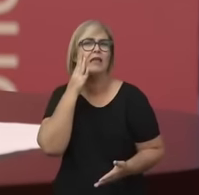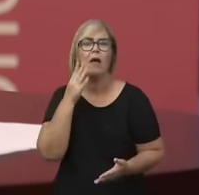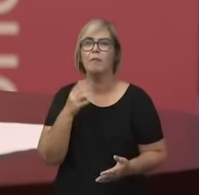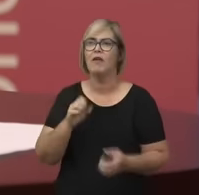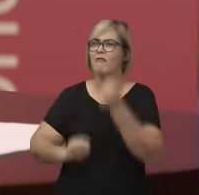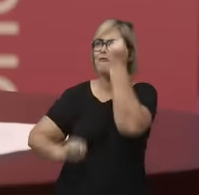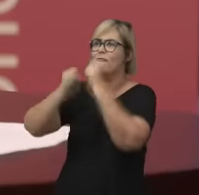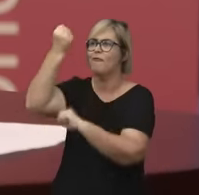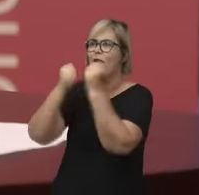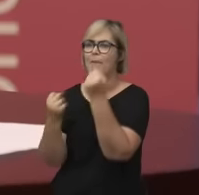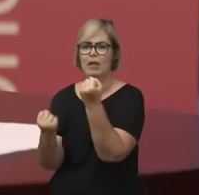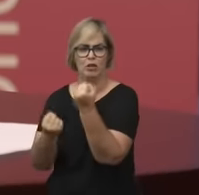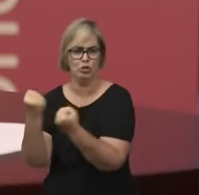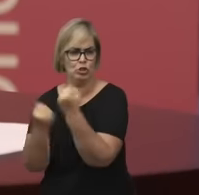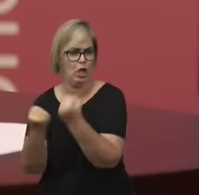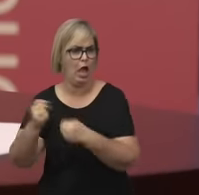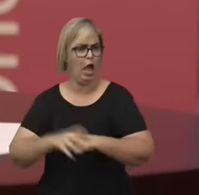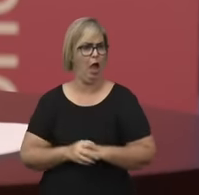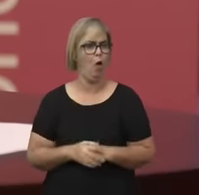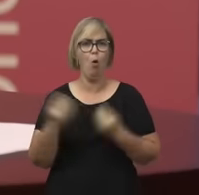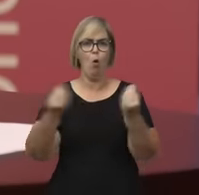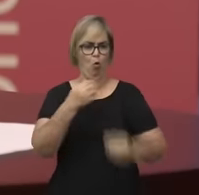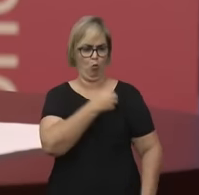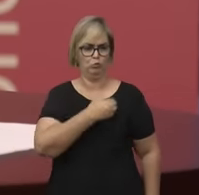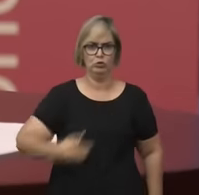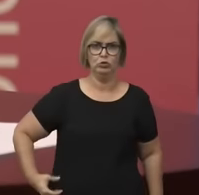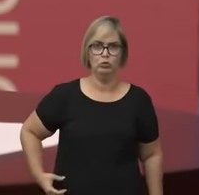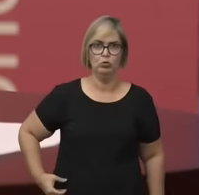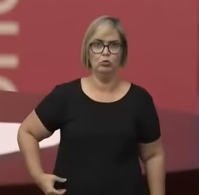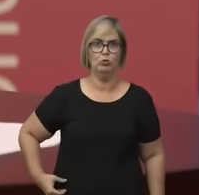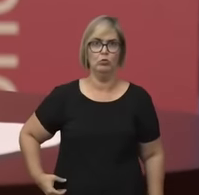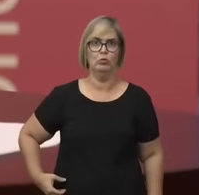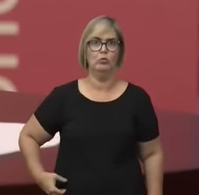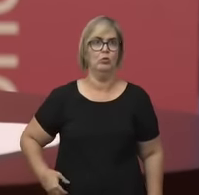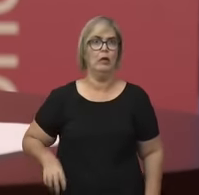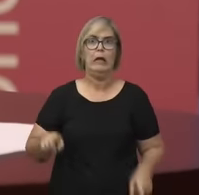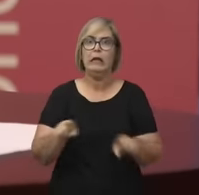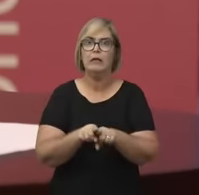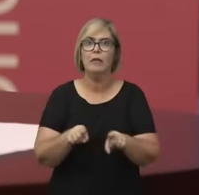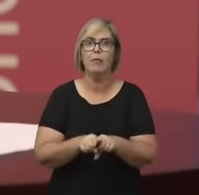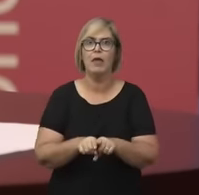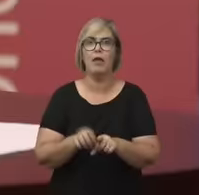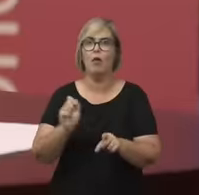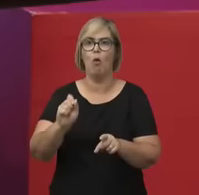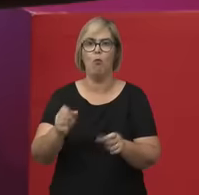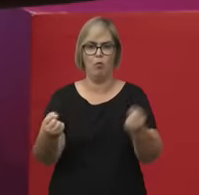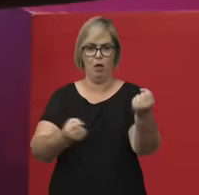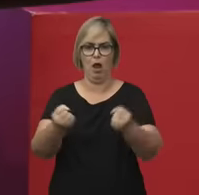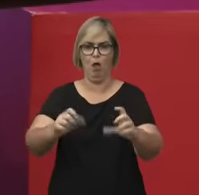altura do cinto de segurança, a posição do airbag, coisas que